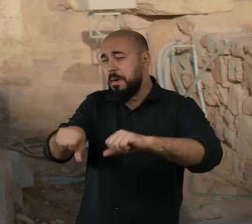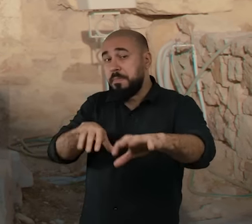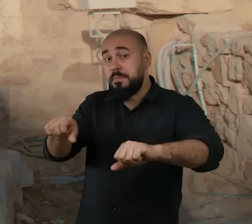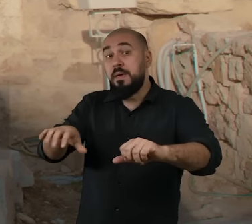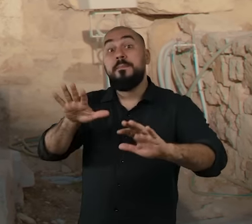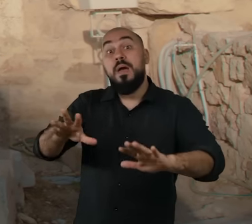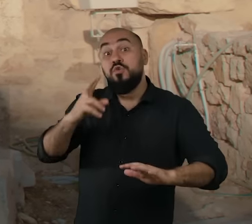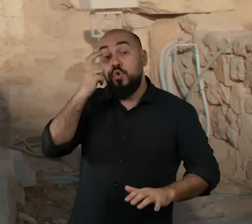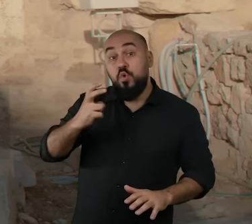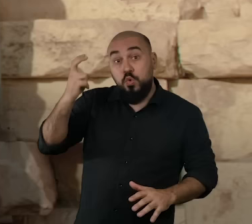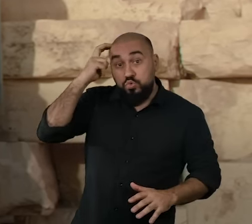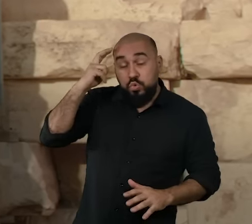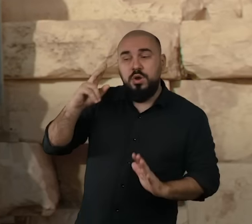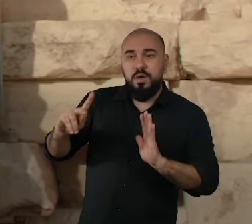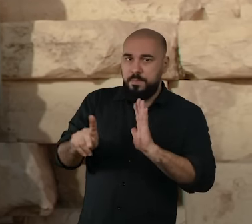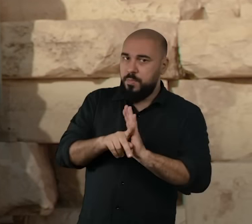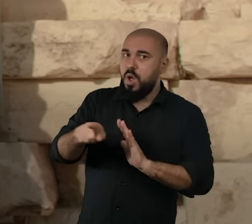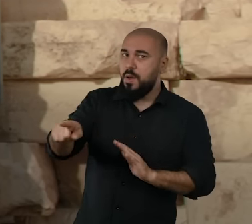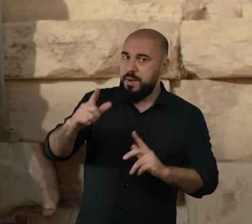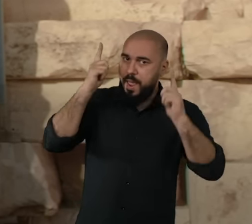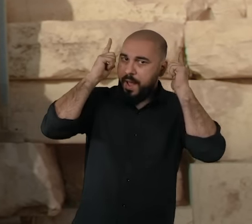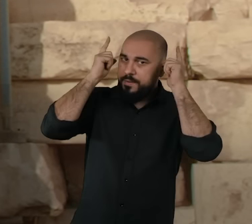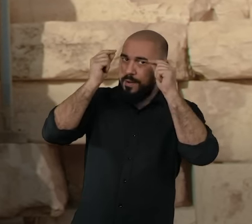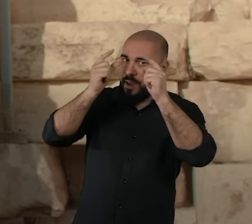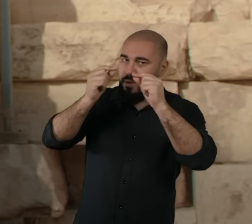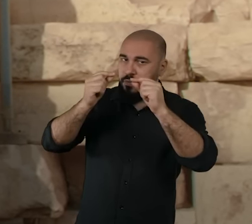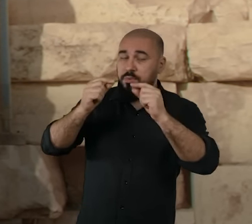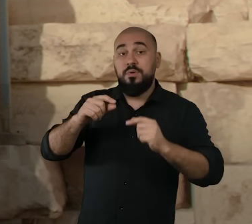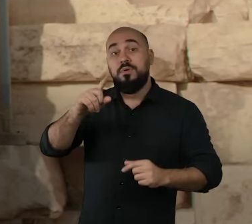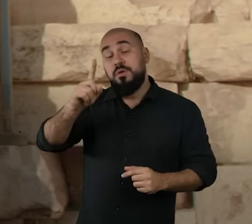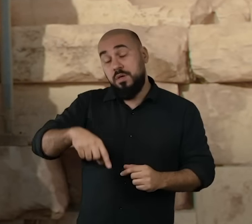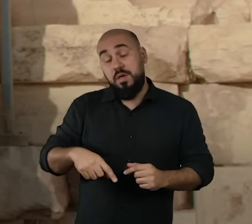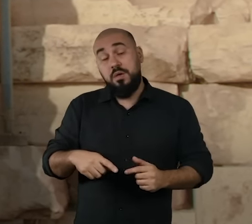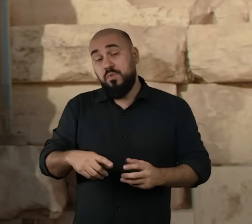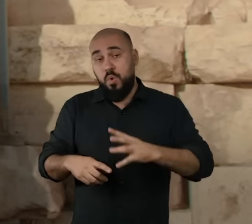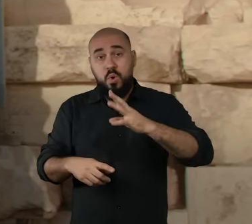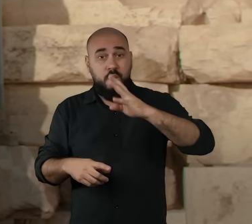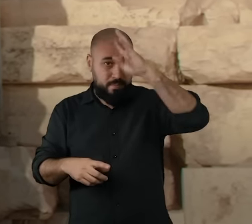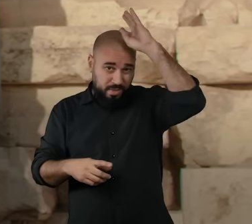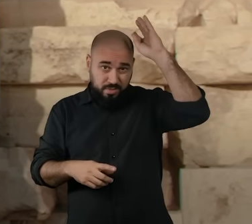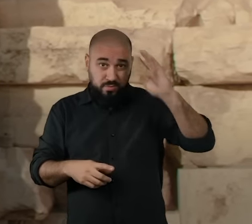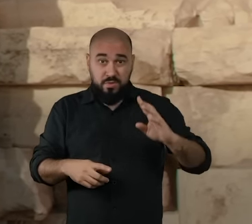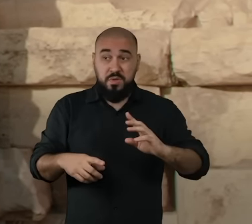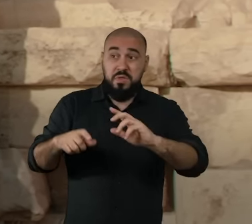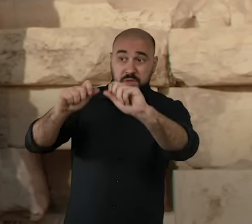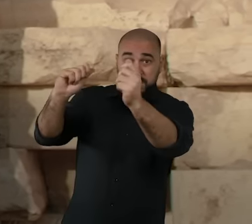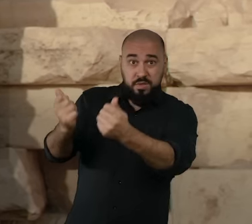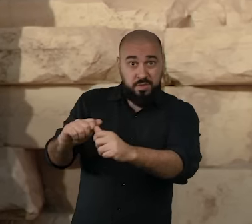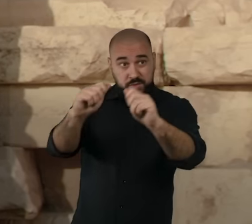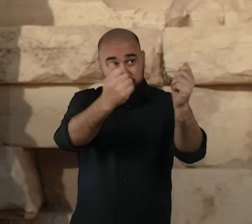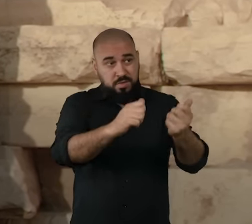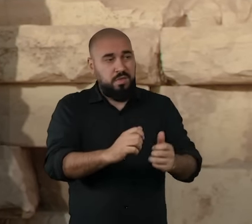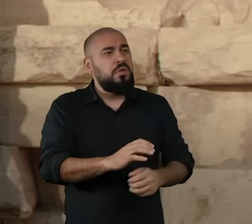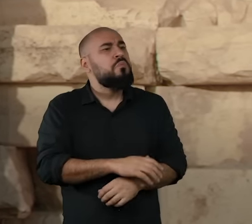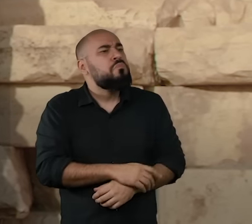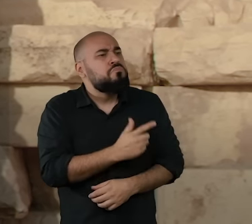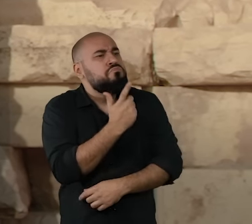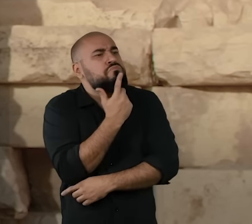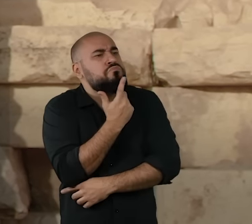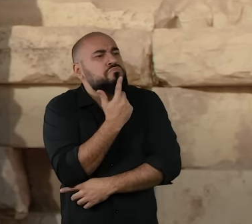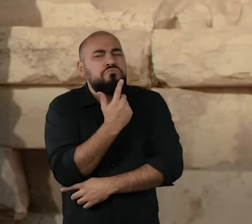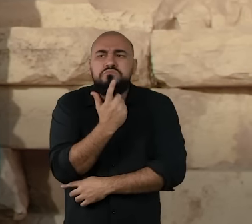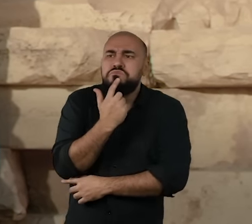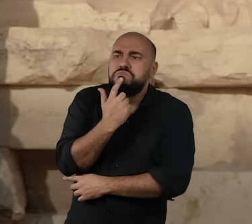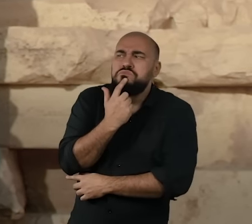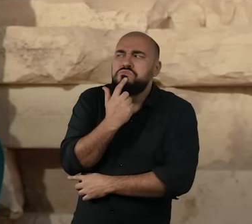cultura eram os gregos. Tanto que até a religião romana pegava emprestada a mitologia dos gregos para